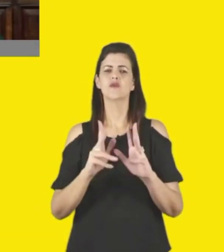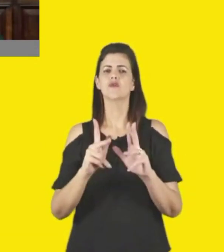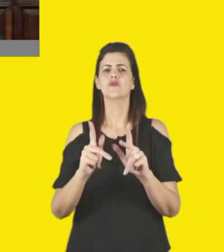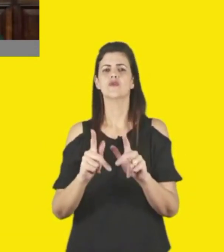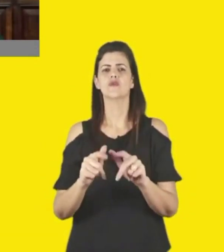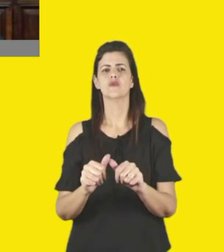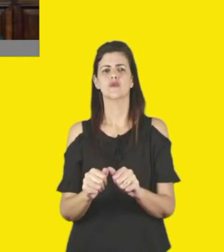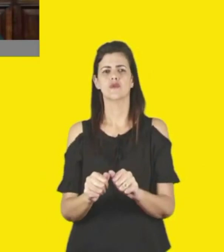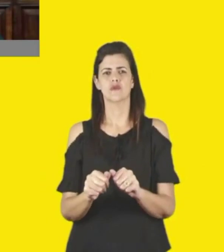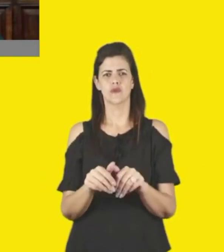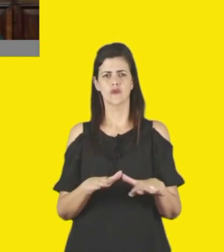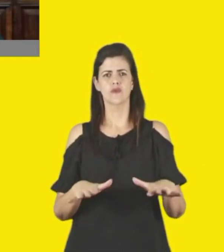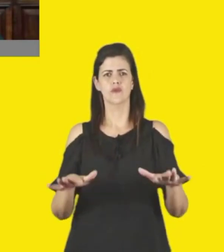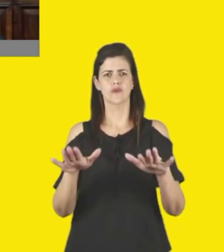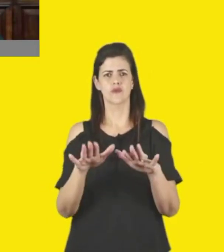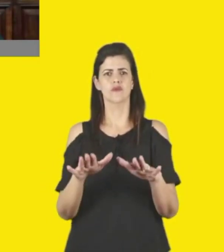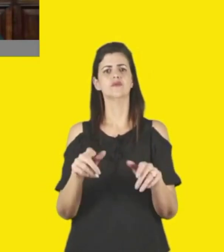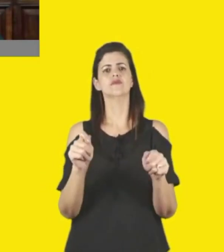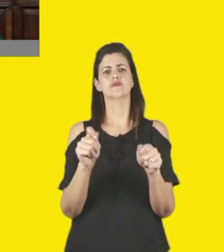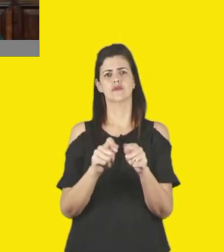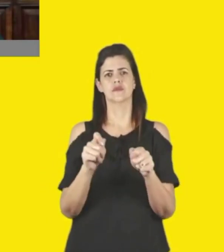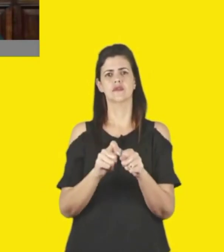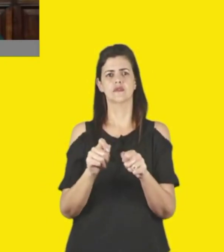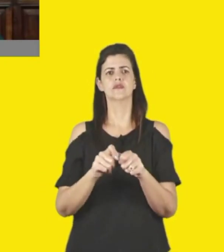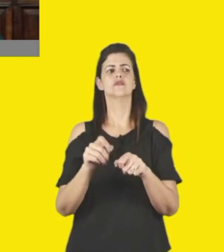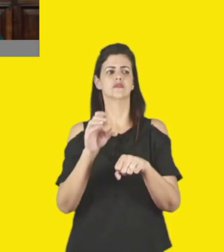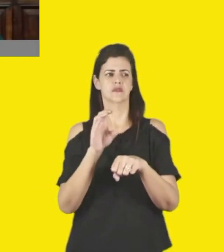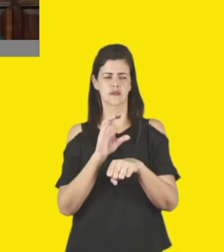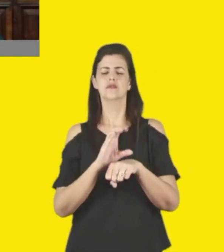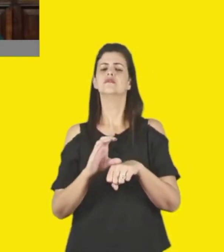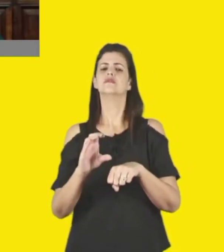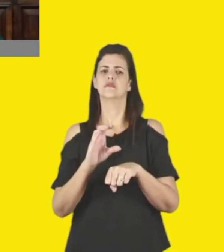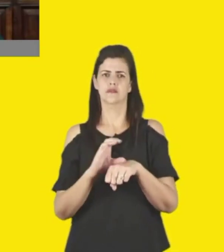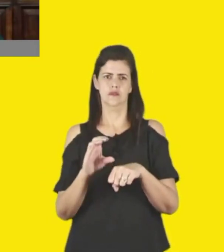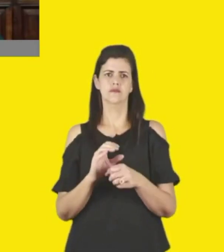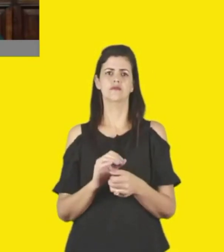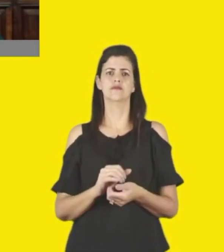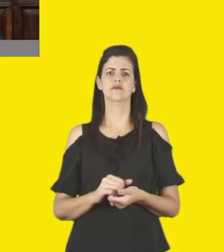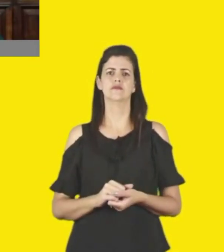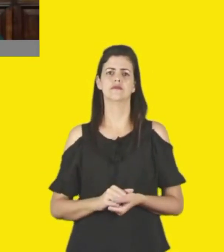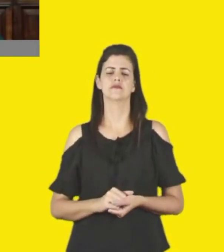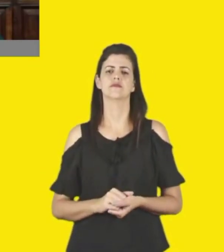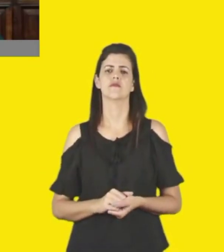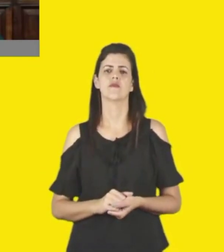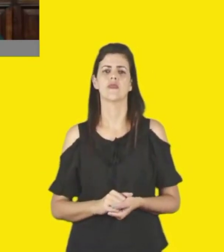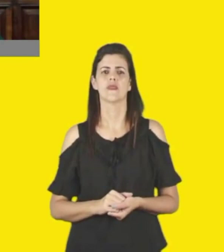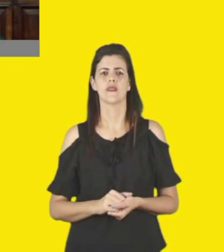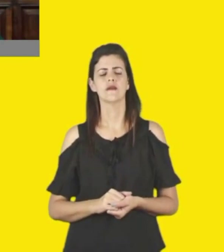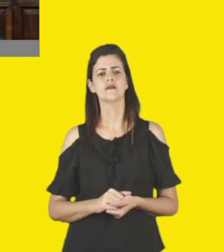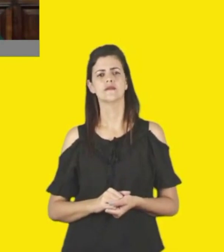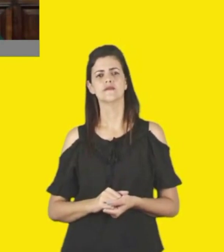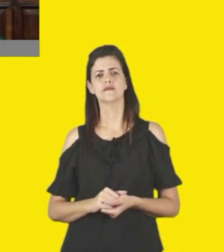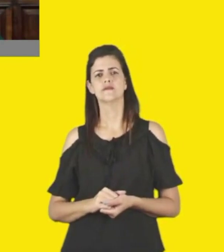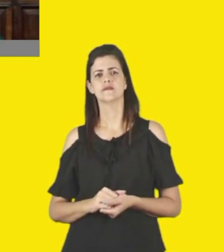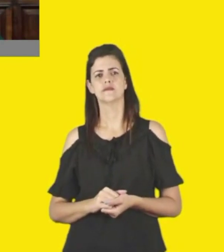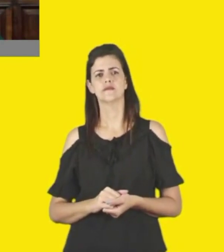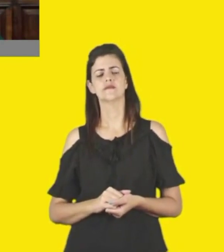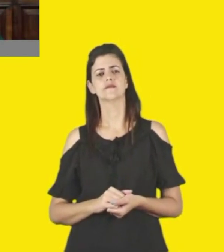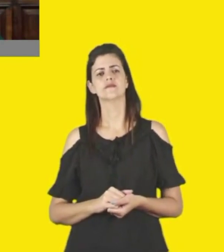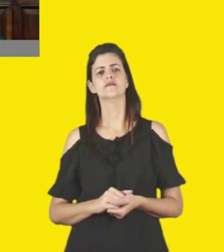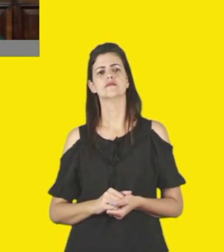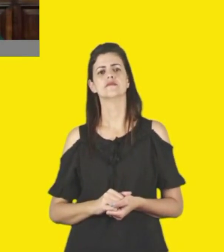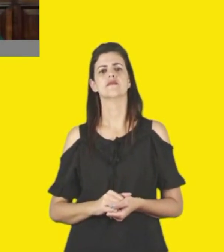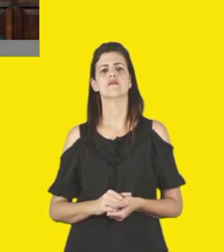o fazer do SESC, voltados para alimentação, voltados para as questões relacionadas às atividades físicas